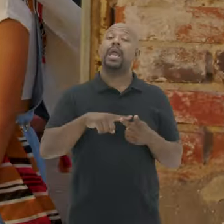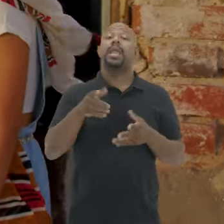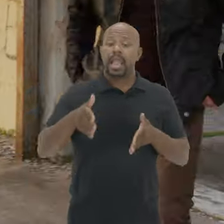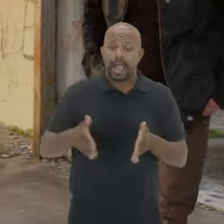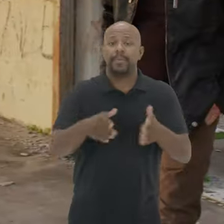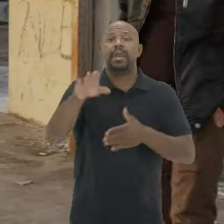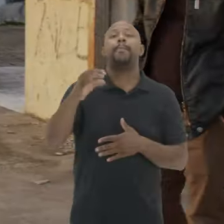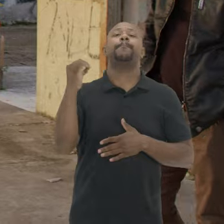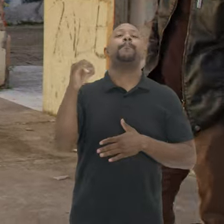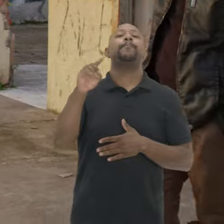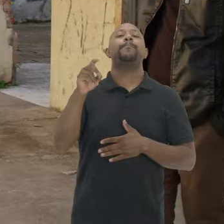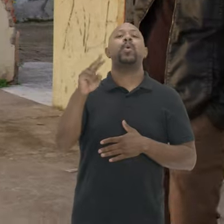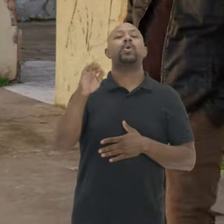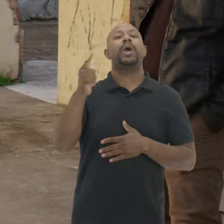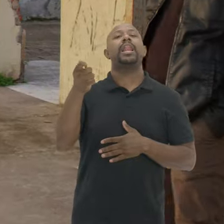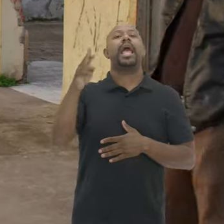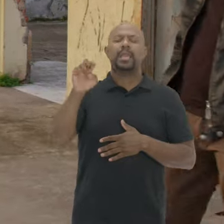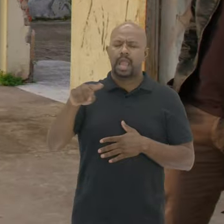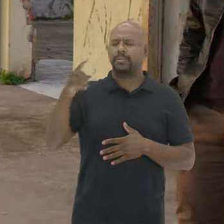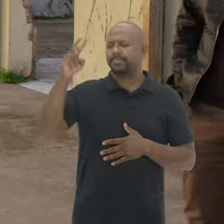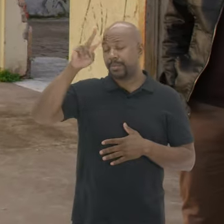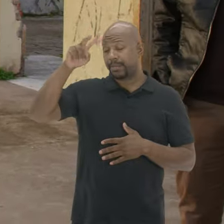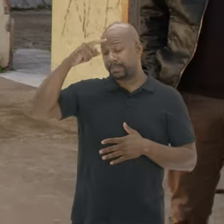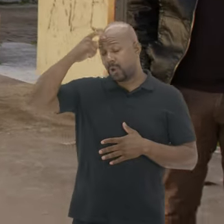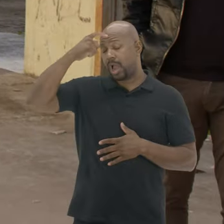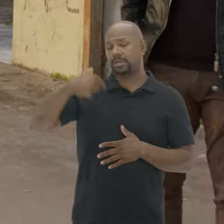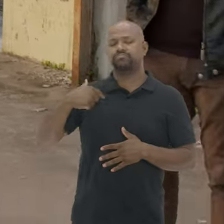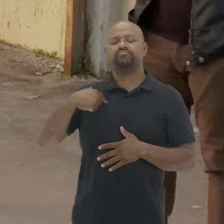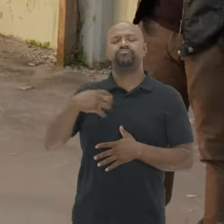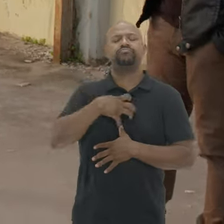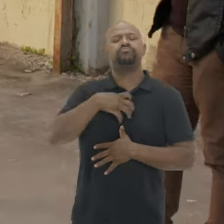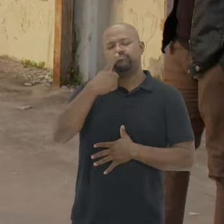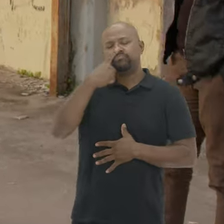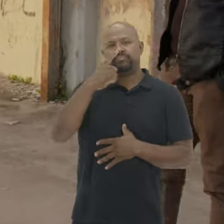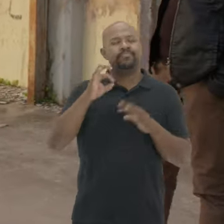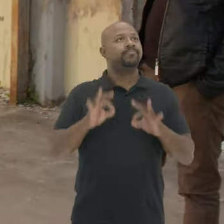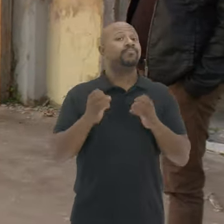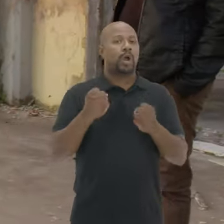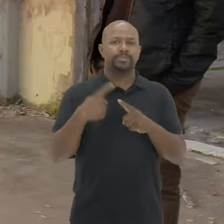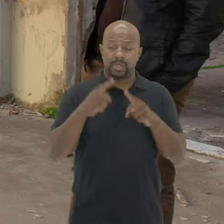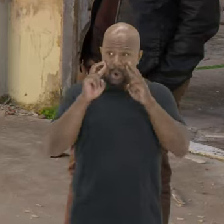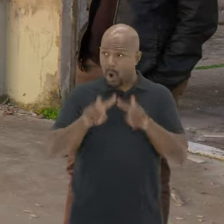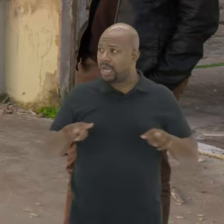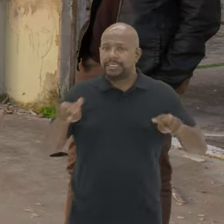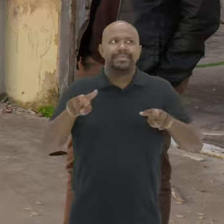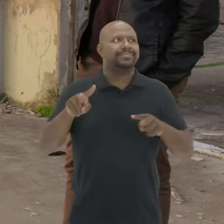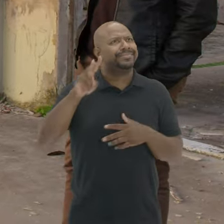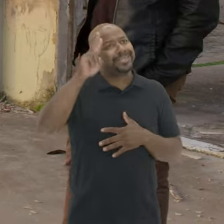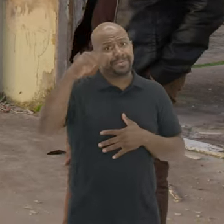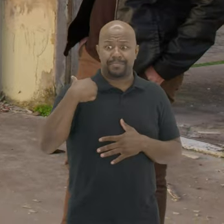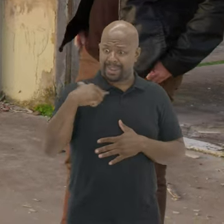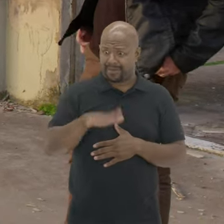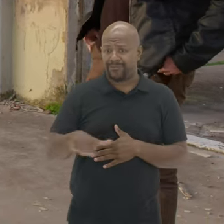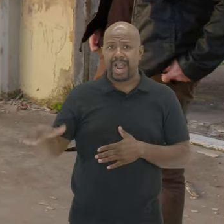Porto Alegre Aqui assim é uma memória afetiva para mim Assim sabe Sem igual Porque eu olho para esse lugar